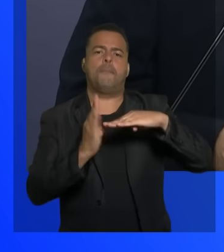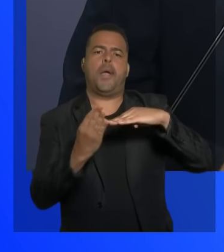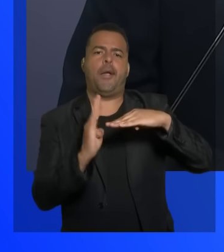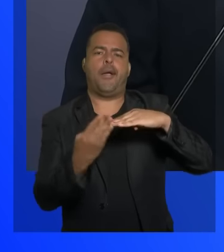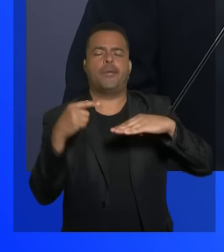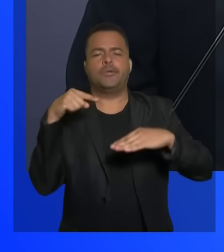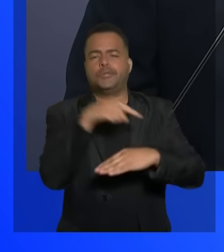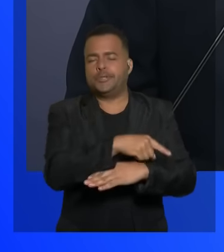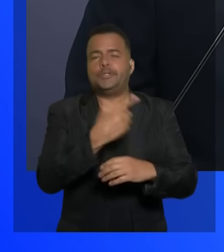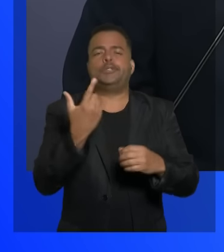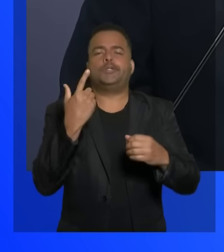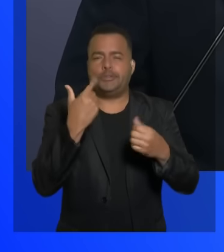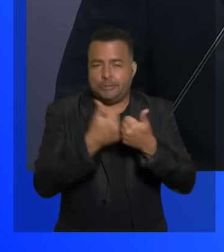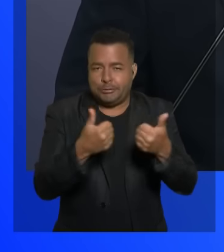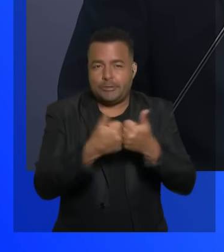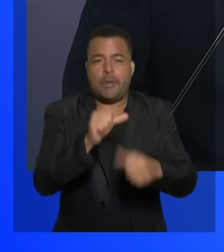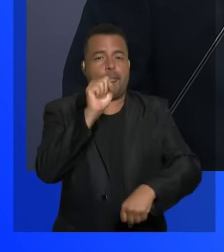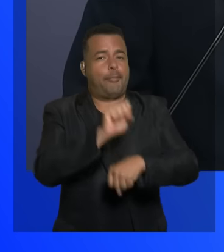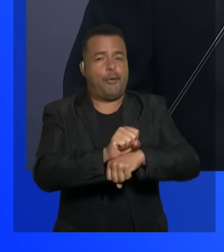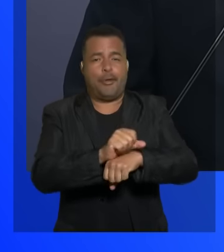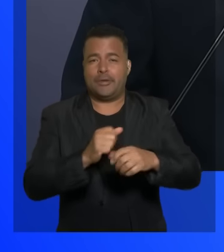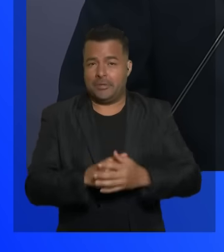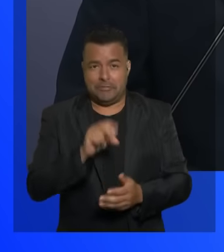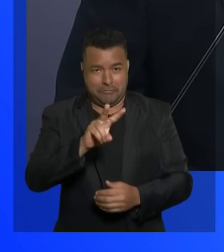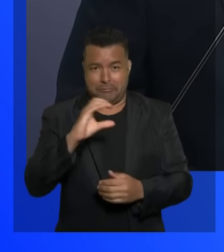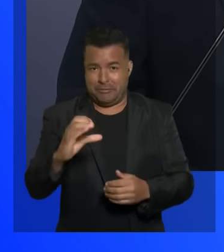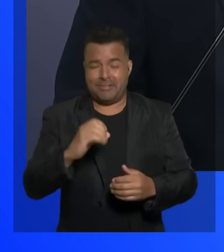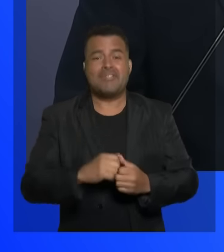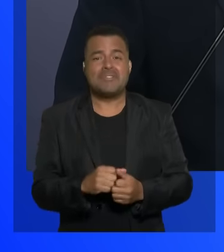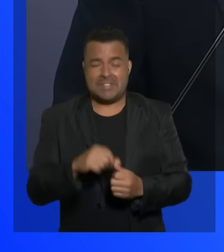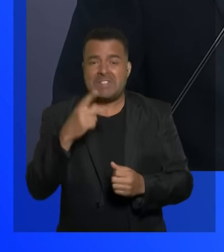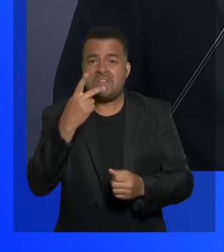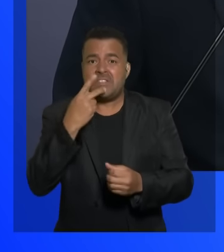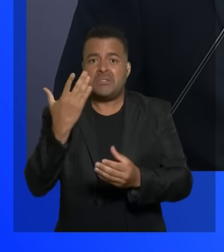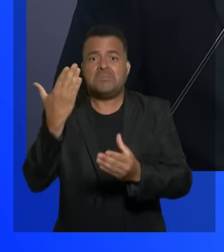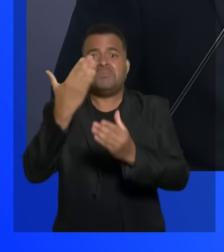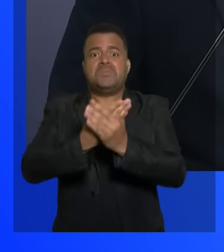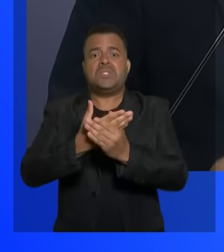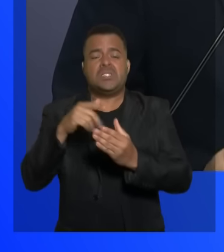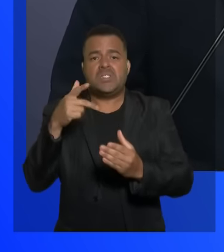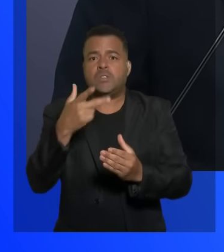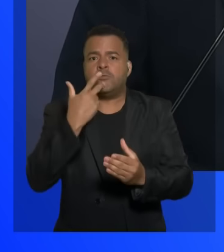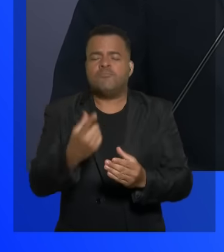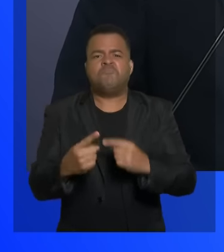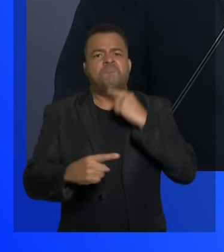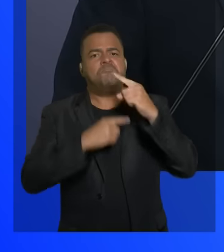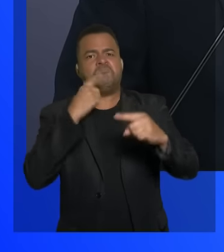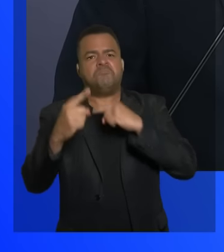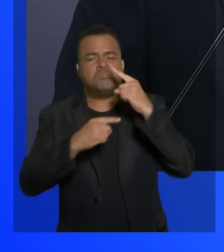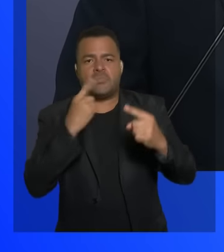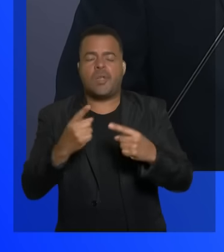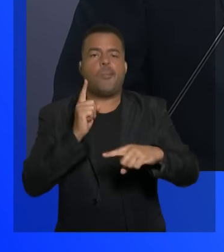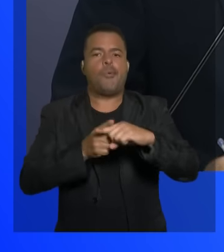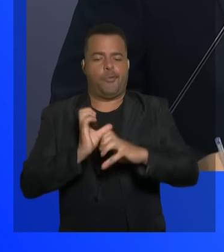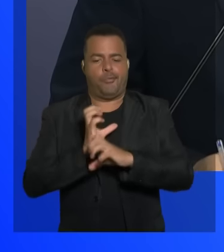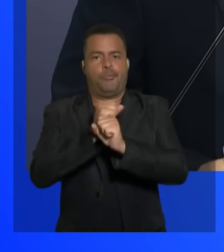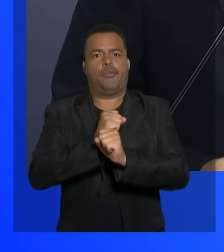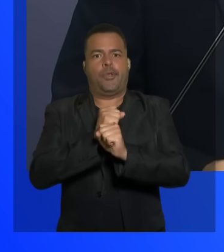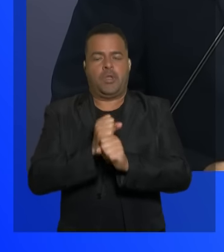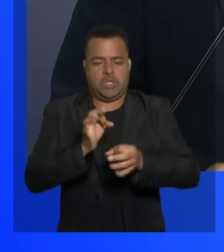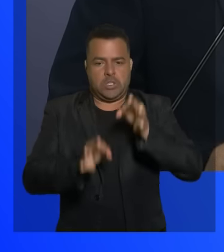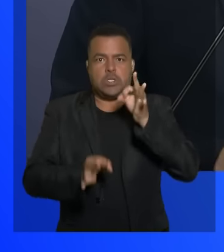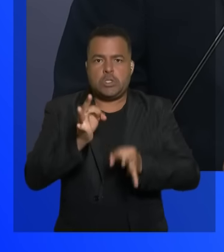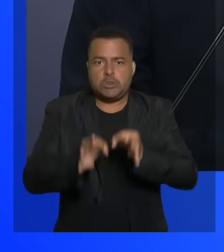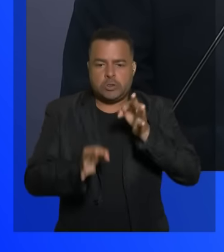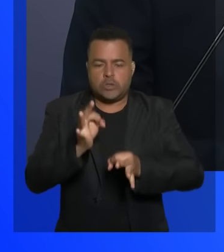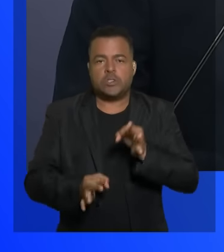bastante duvidosa. Eu não sei se o senhor sabe, essa licitação foi julgada pelo Tribunal de Contas e avaliou que